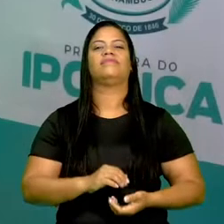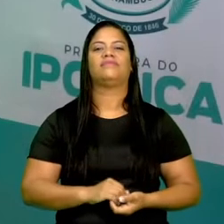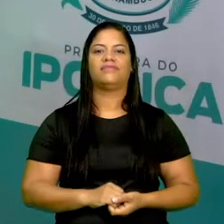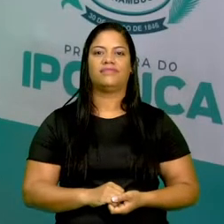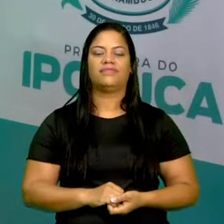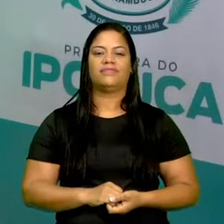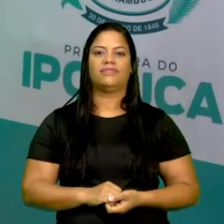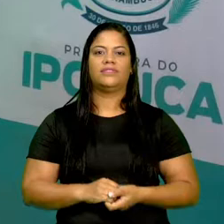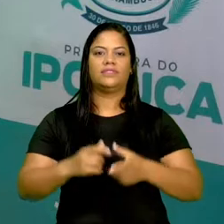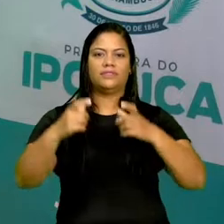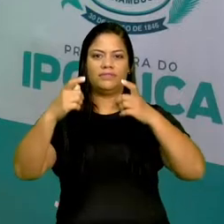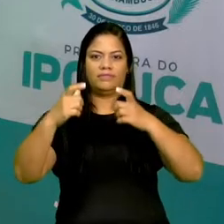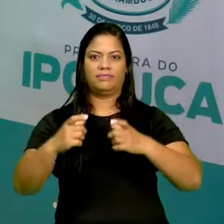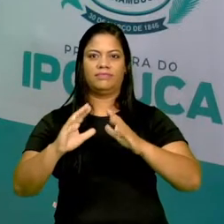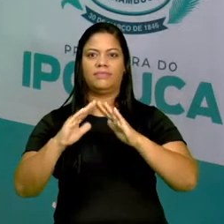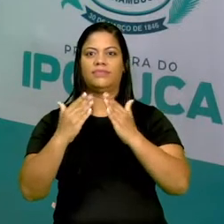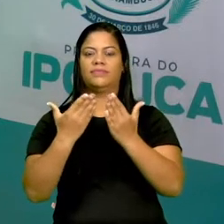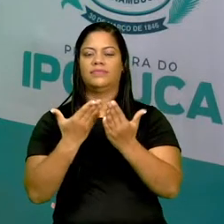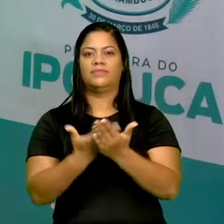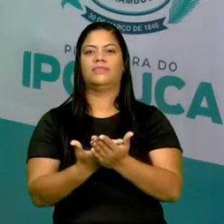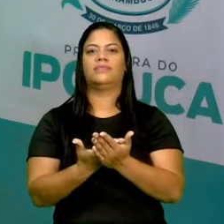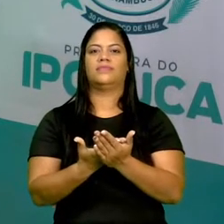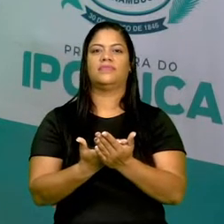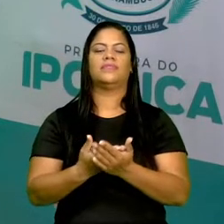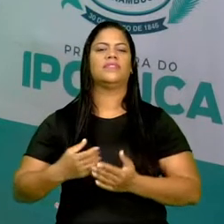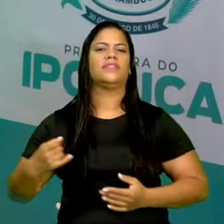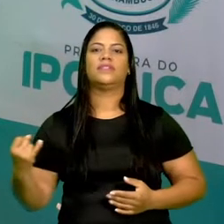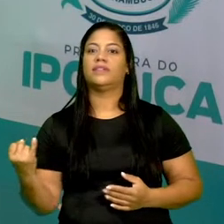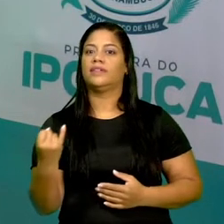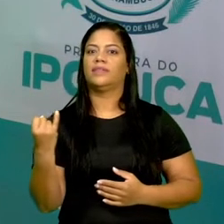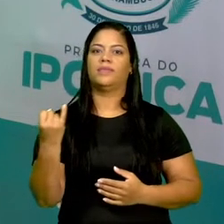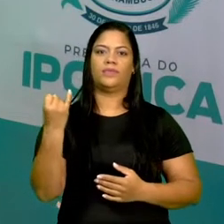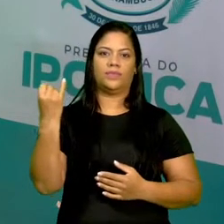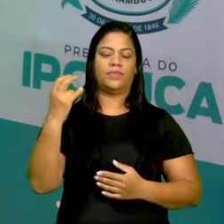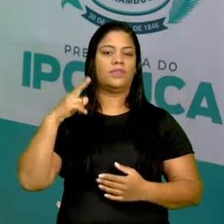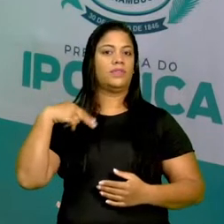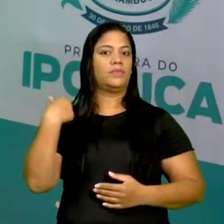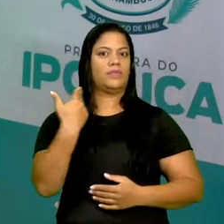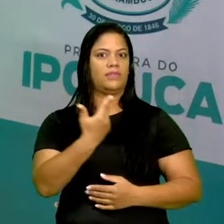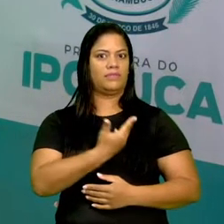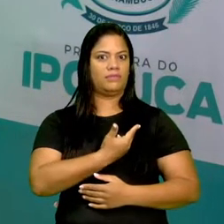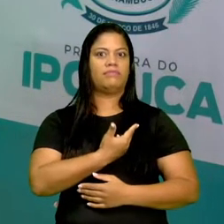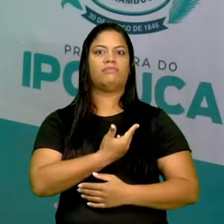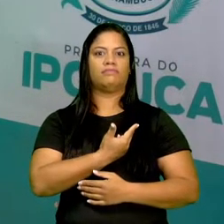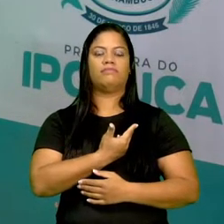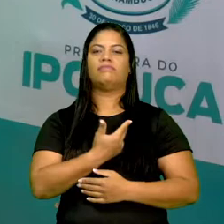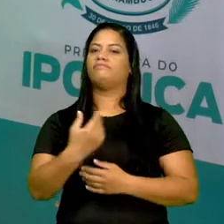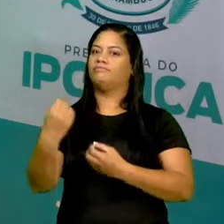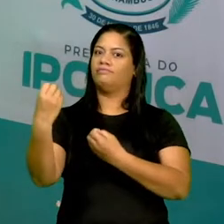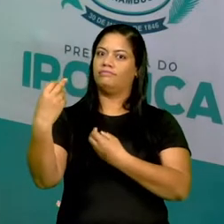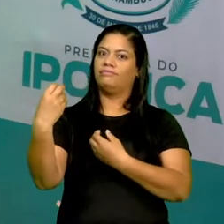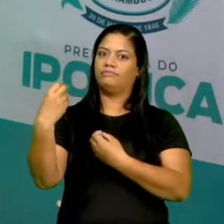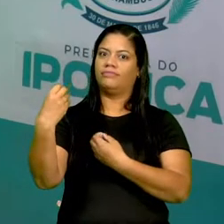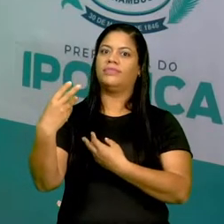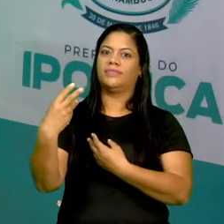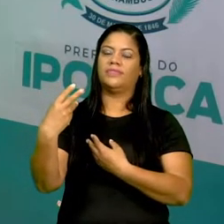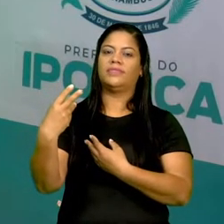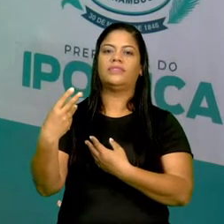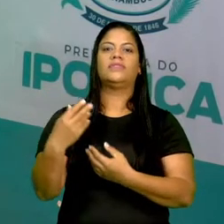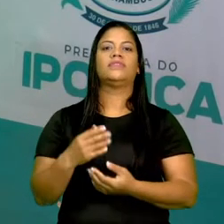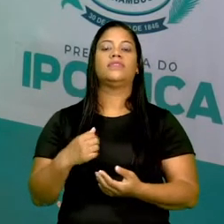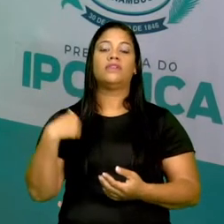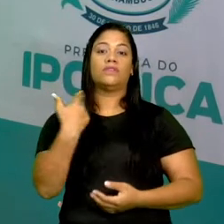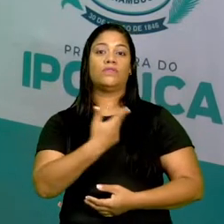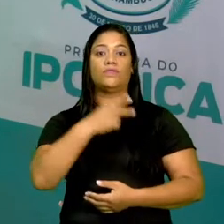O espaço da escola é de grande importância para a nossa educação, tá? Para a nossa